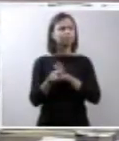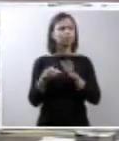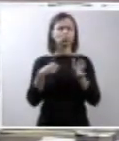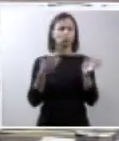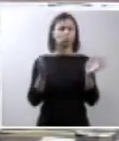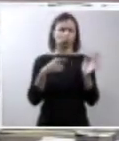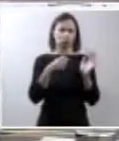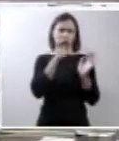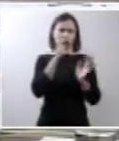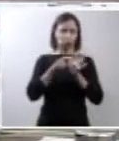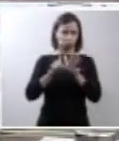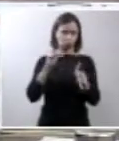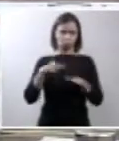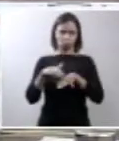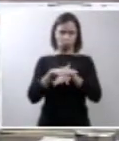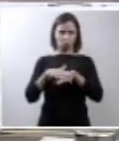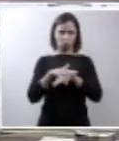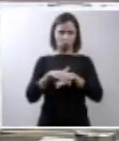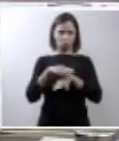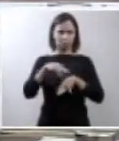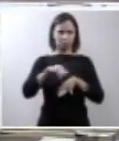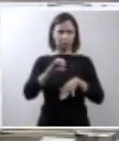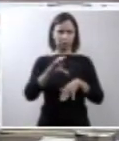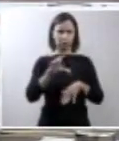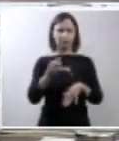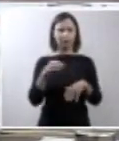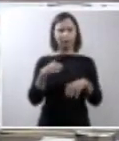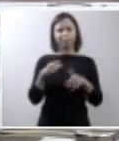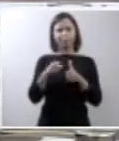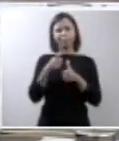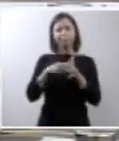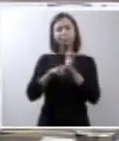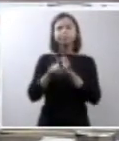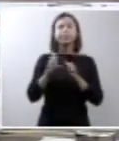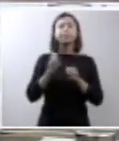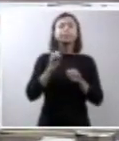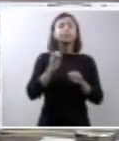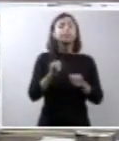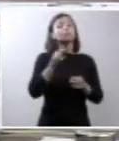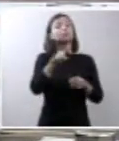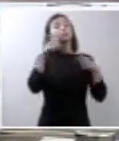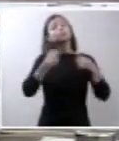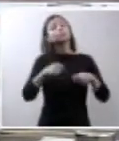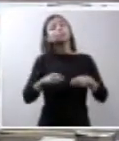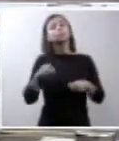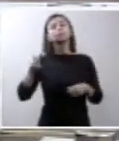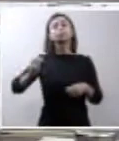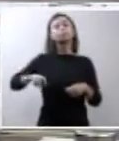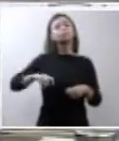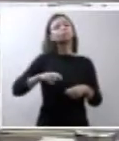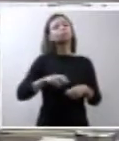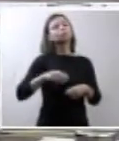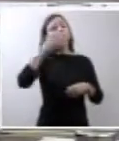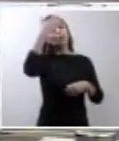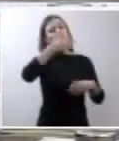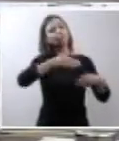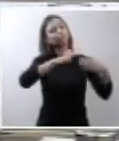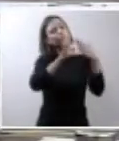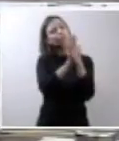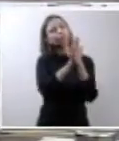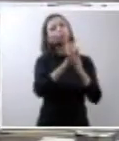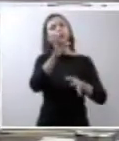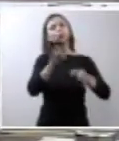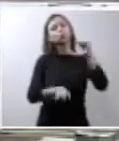Michelle portanto as perguntas são elementares se você tivesse que ir a um juiz pedir a autorização